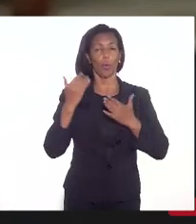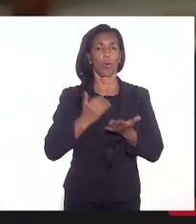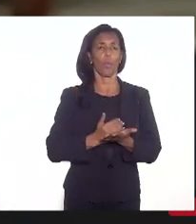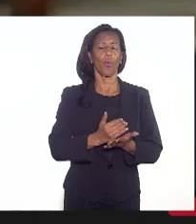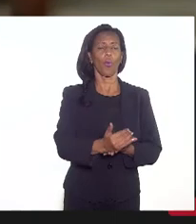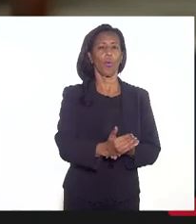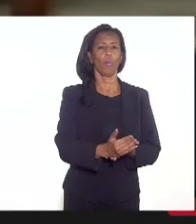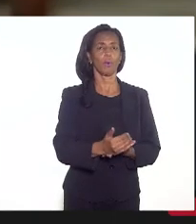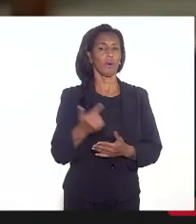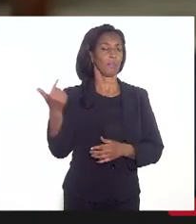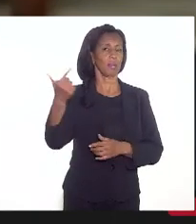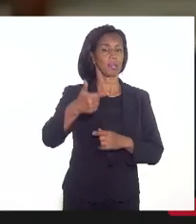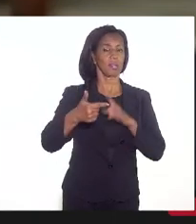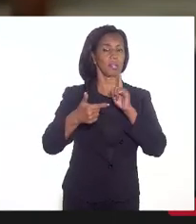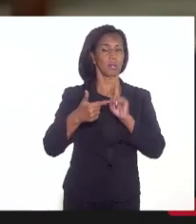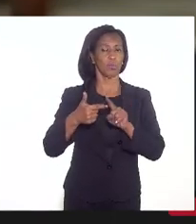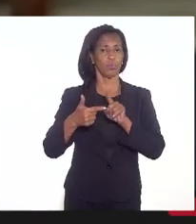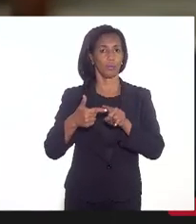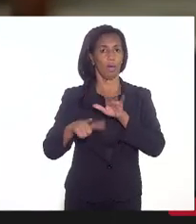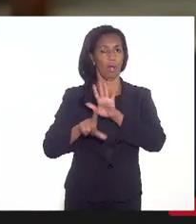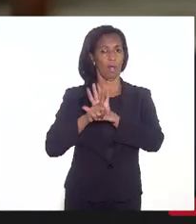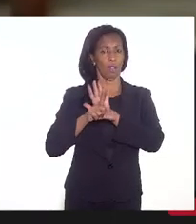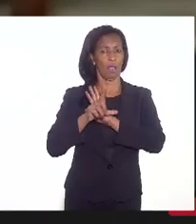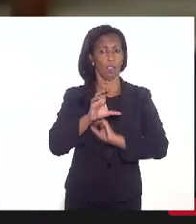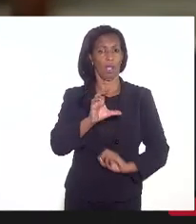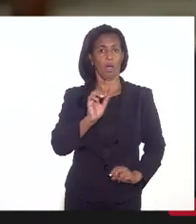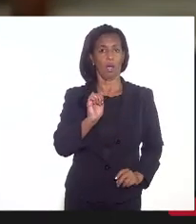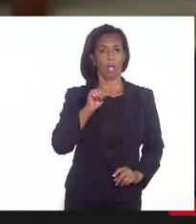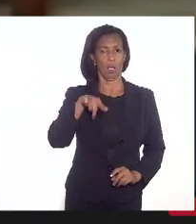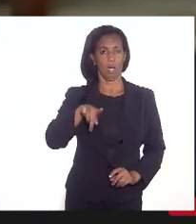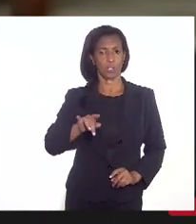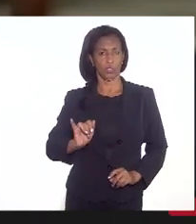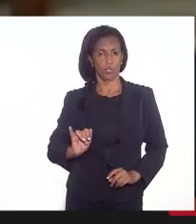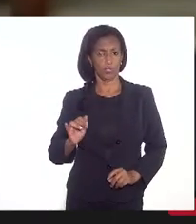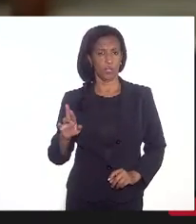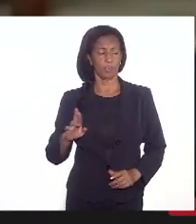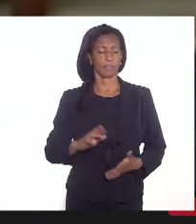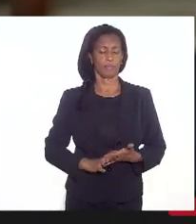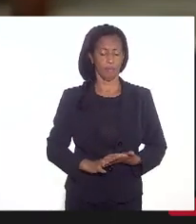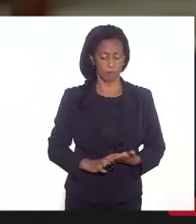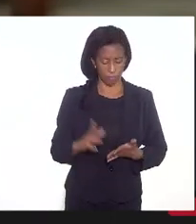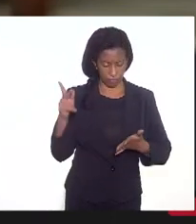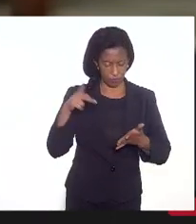segunda questão que é a da lei Candida. Na realidade, a gente,